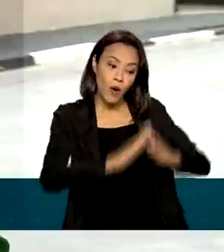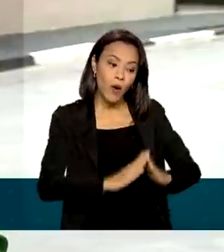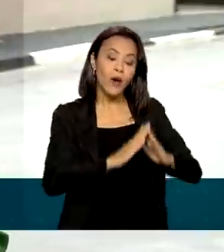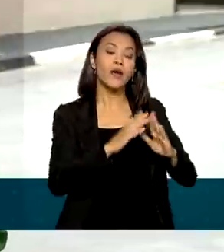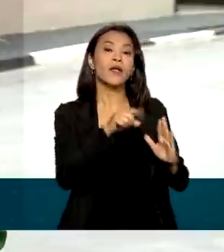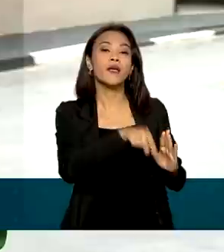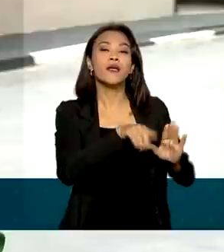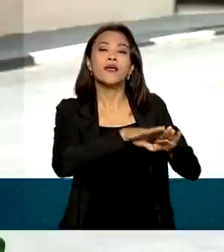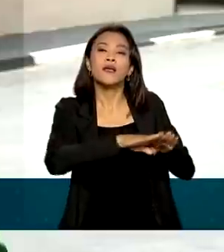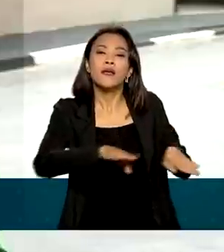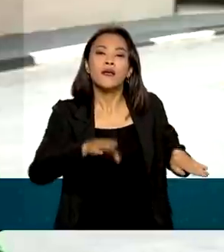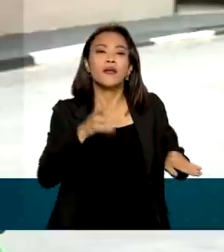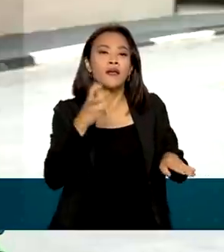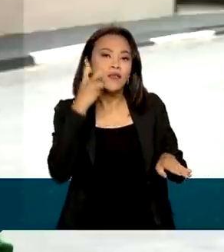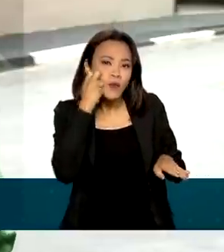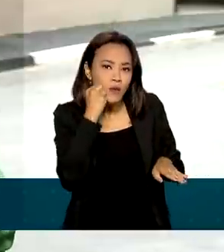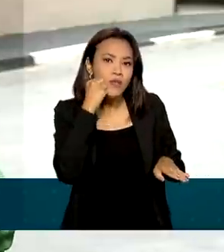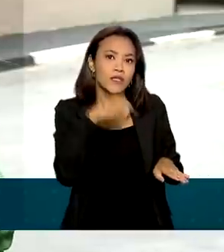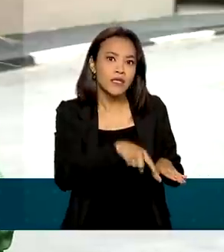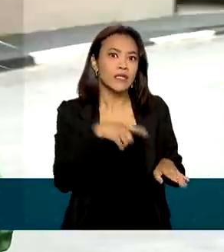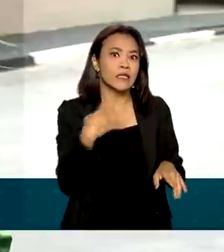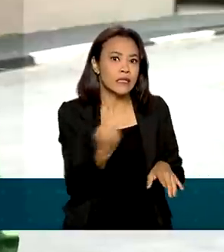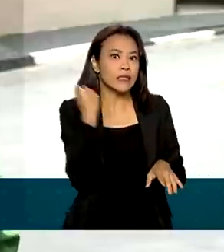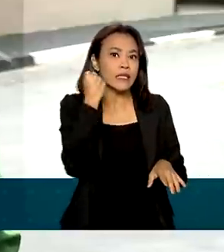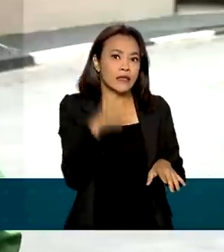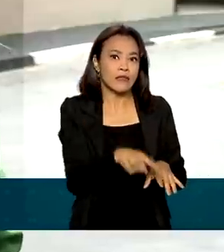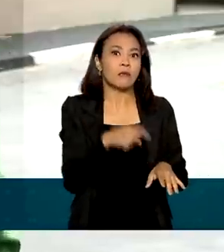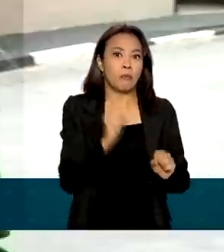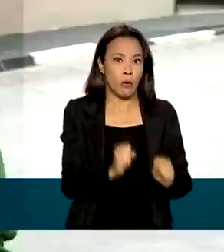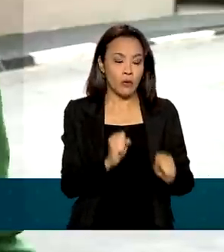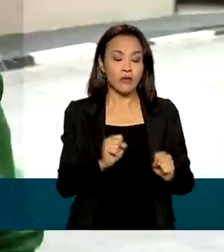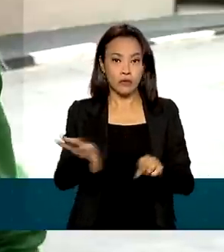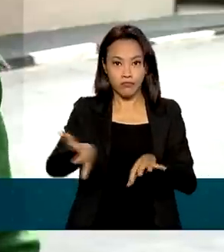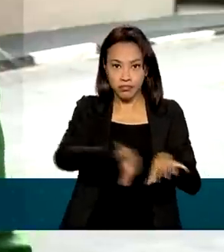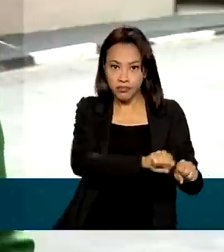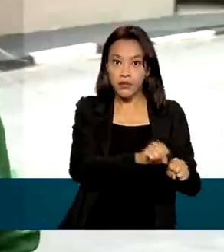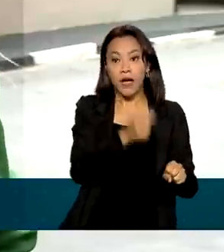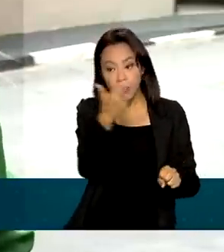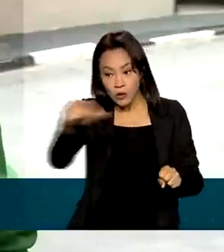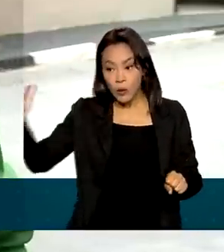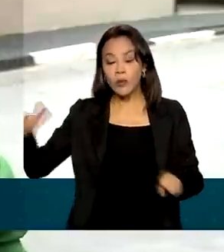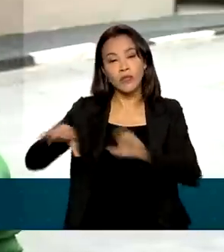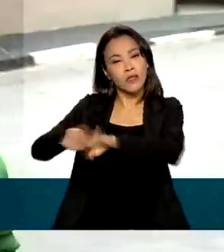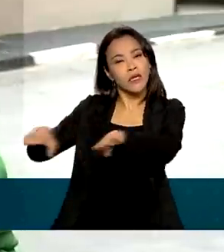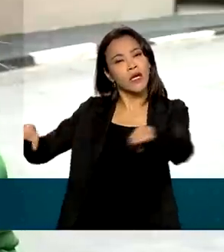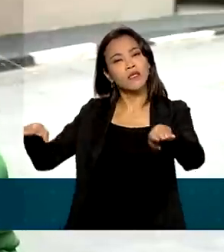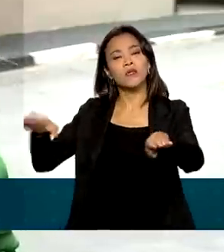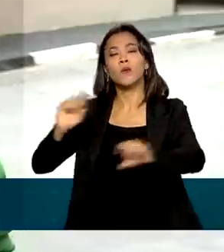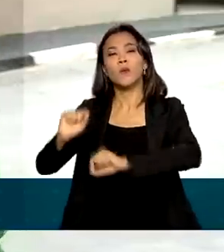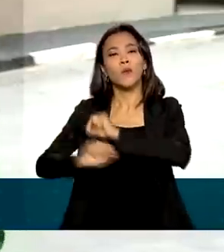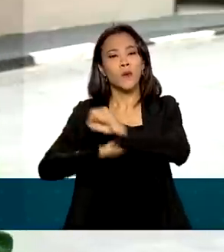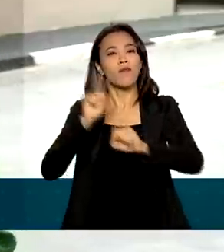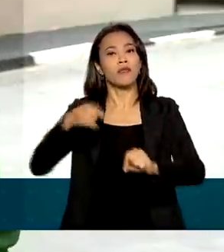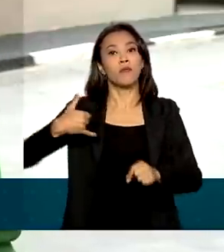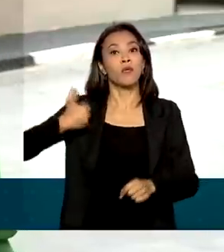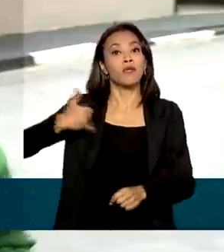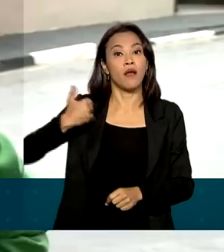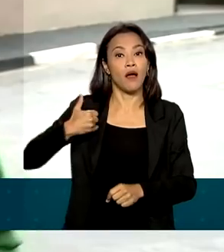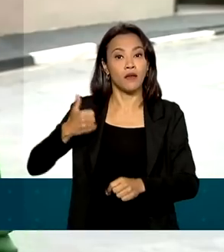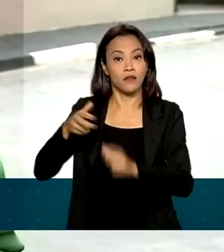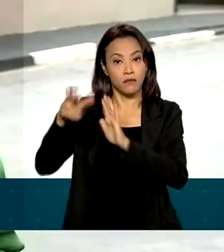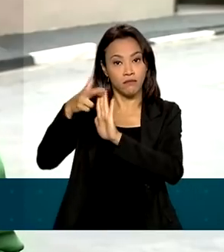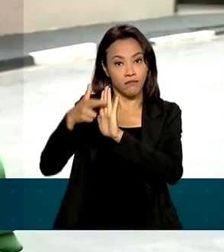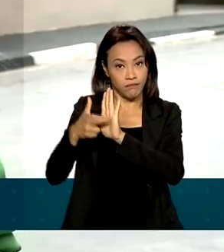com alto risco para a evolução grave de Covid-19. Já para as outras crianças, a vacinação será por faixa etária,